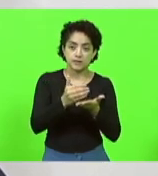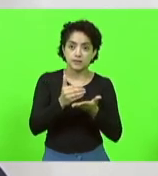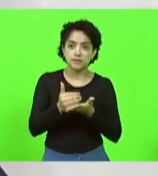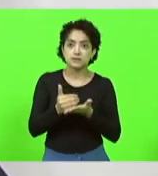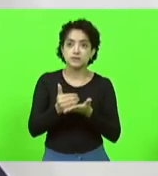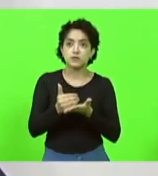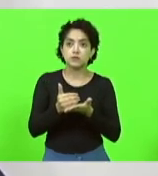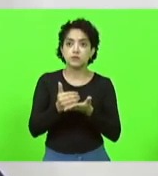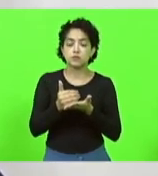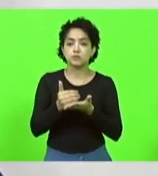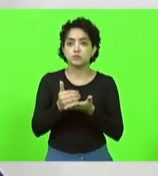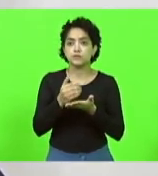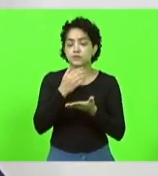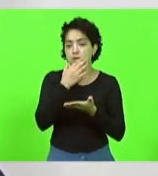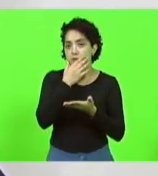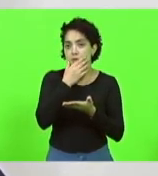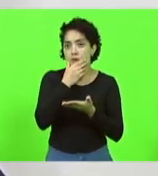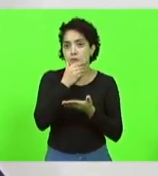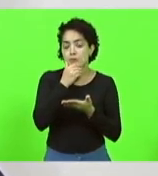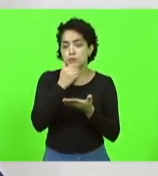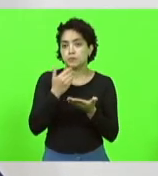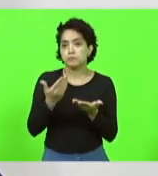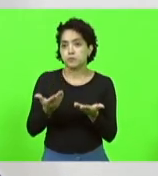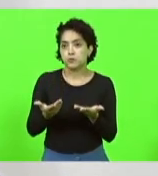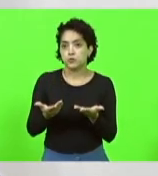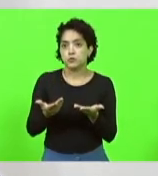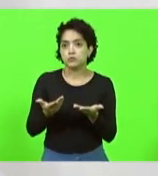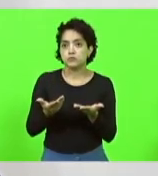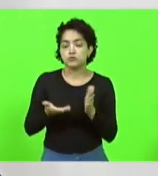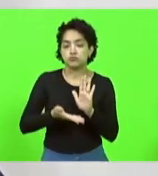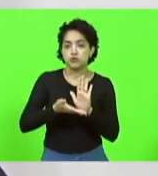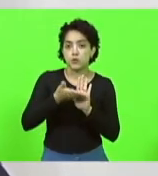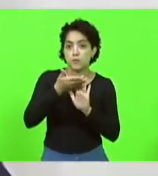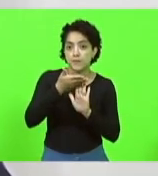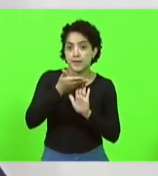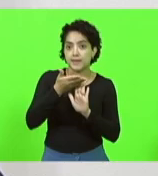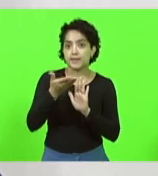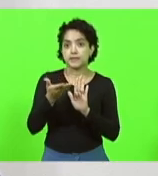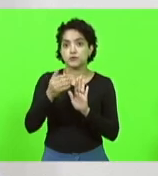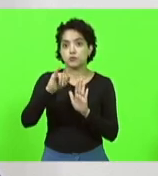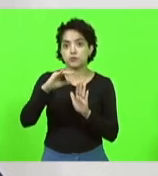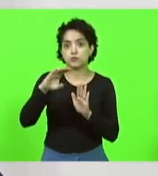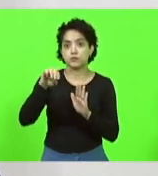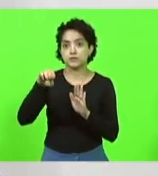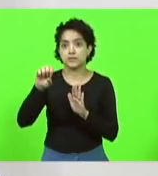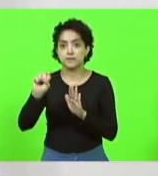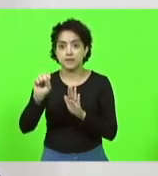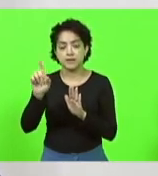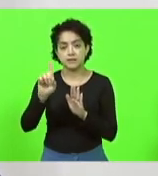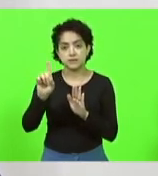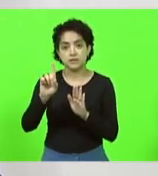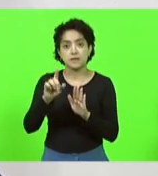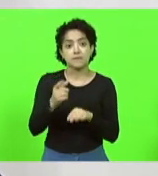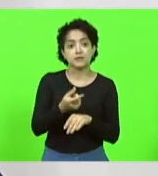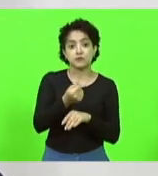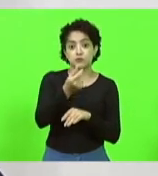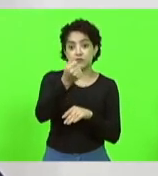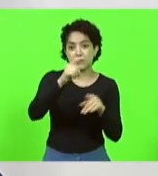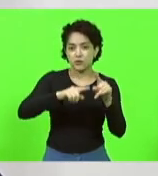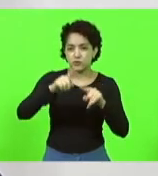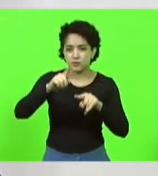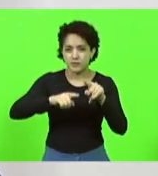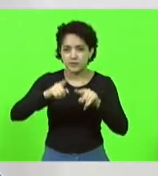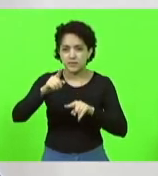por conta de aumento não do ICMS mas dos preços dos produtos, ou seja,